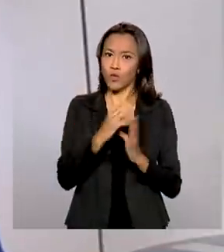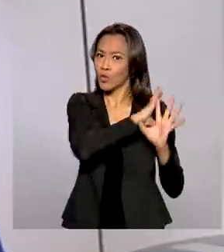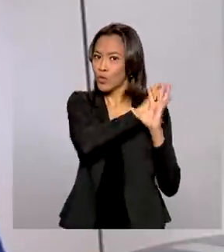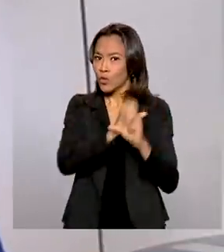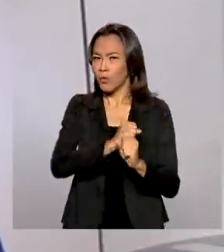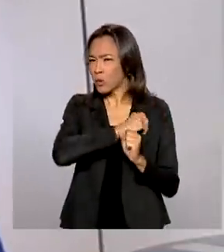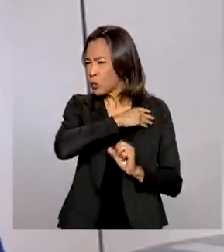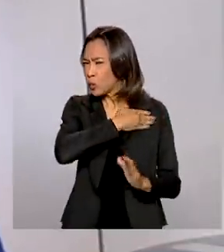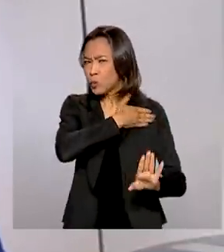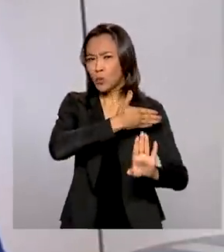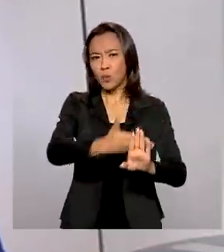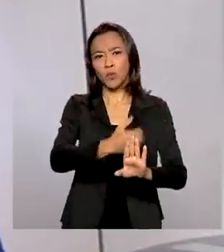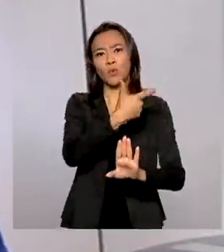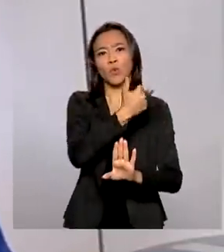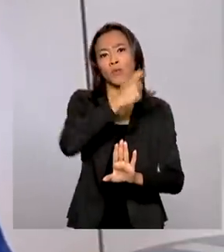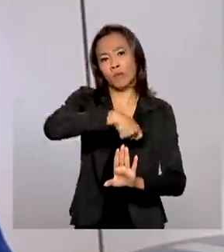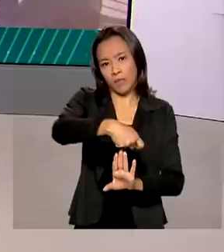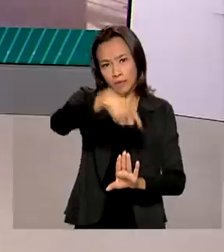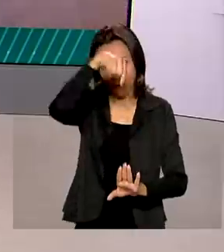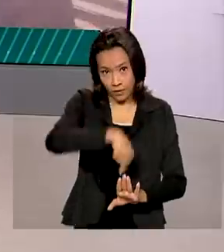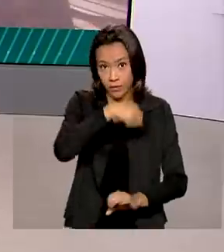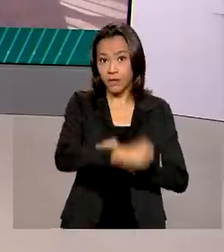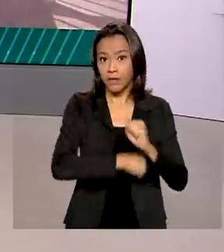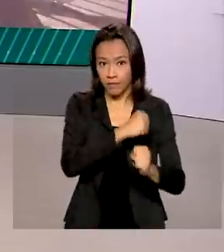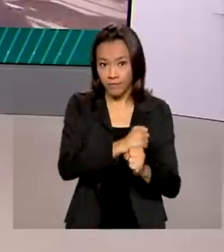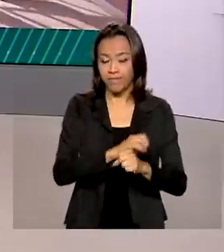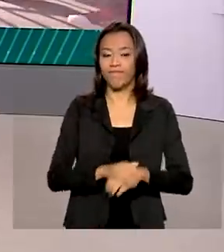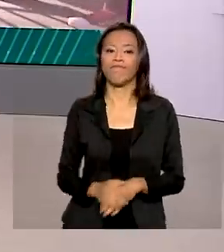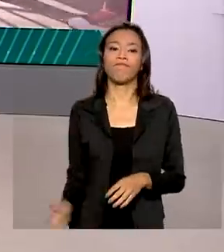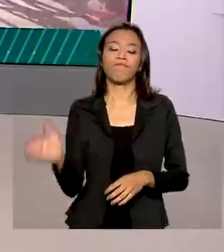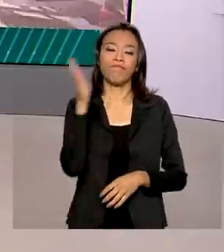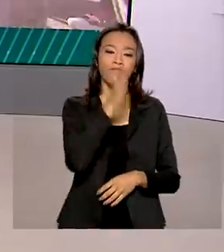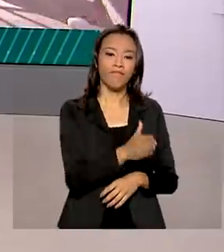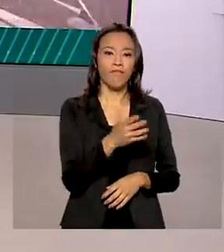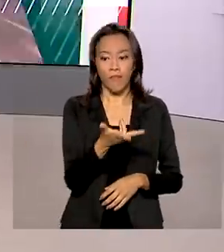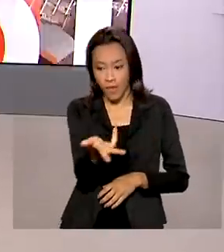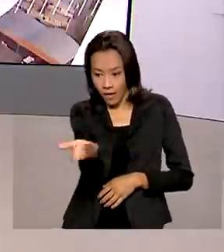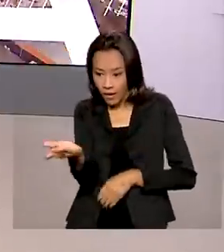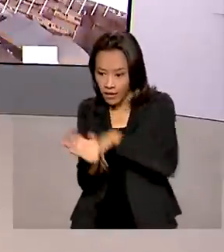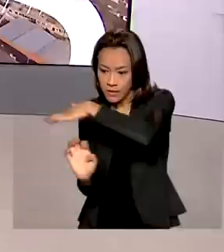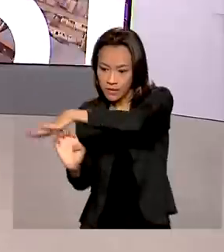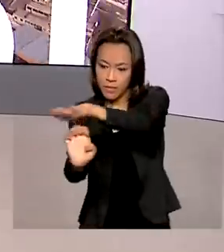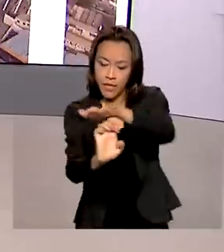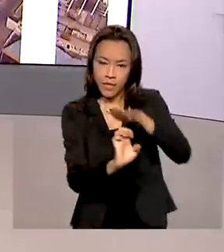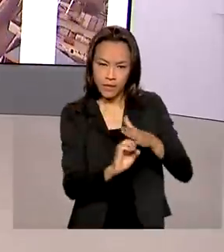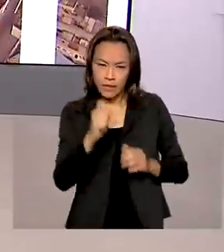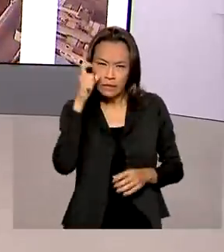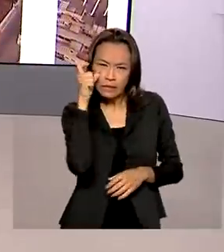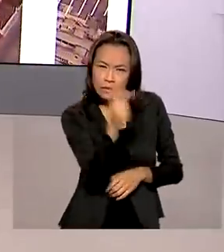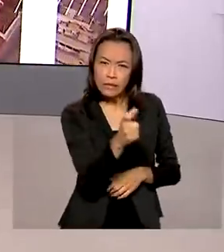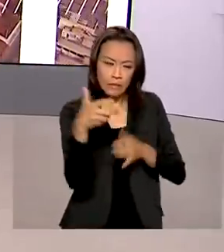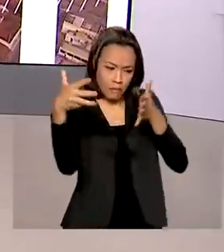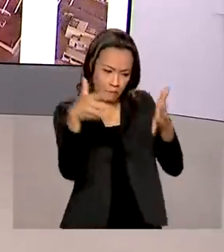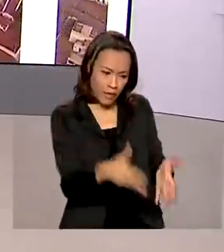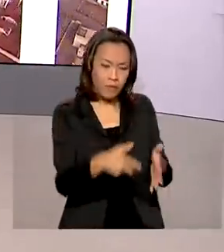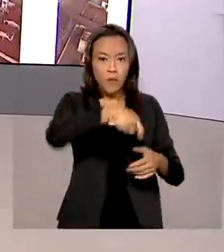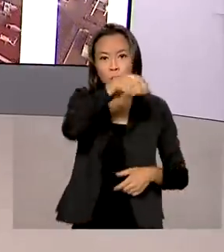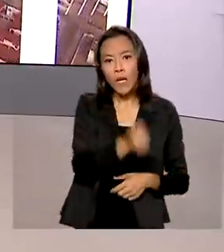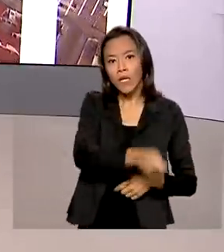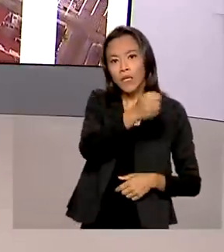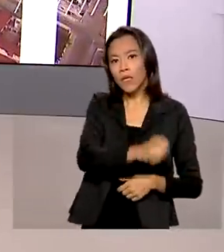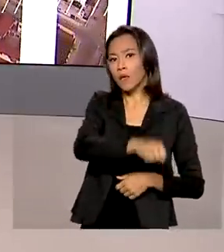agora em 2021. As empresas interessadas em participar do leilão do 5G